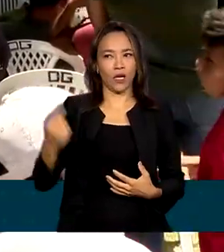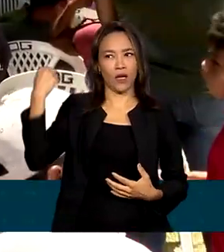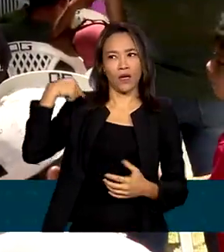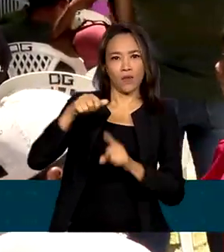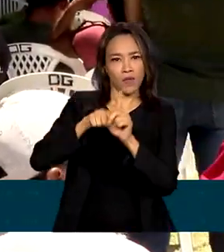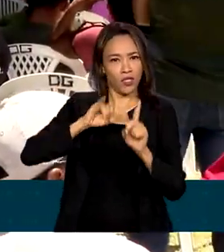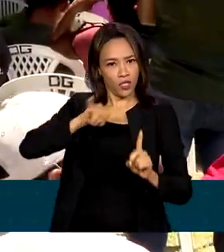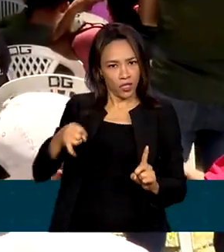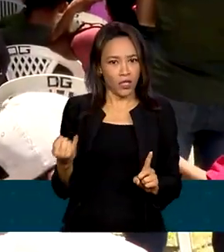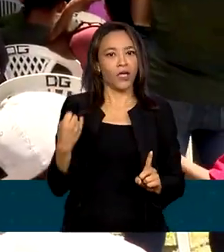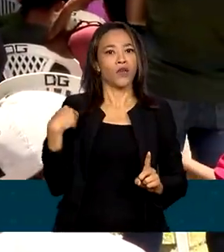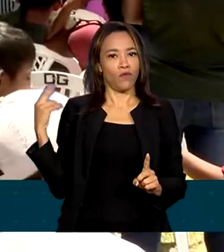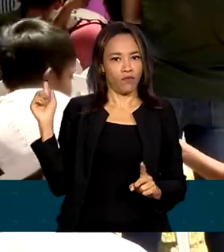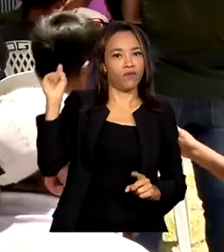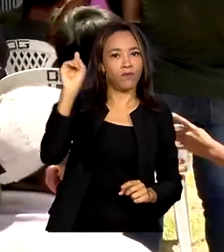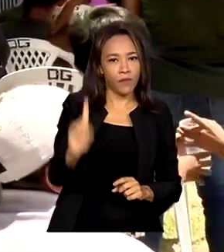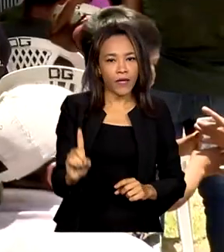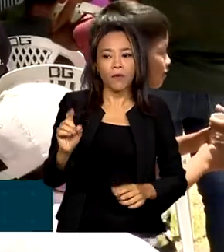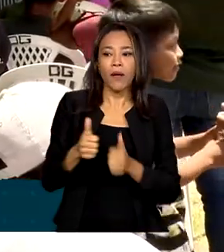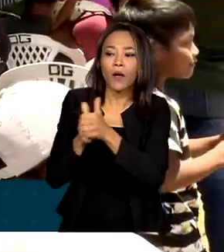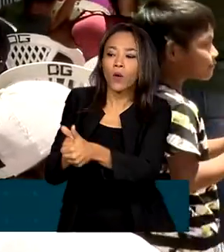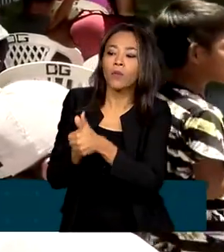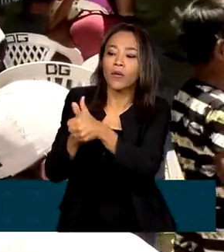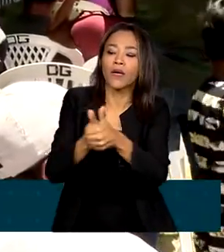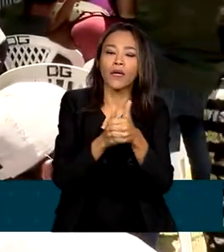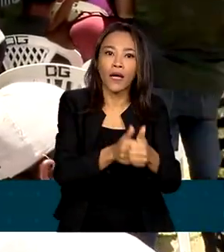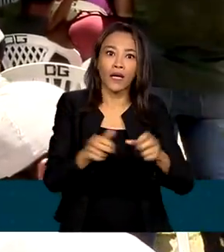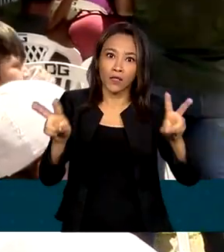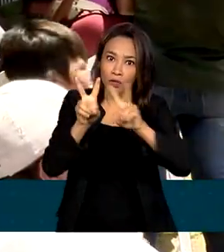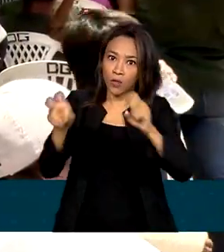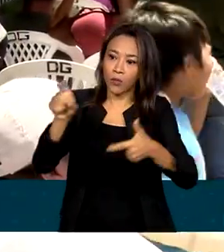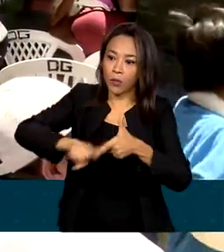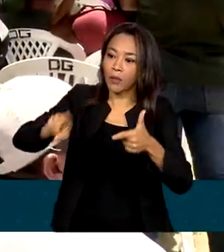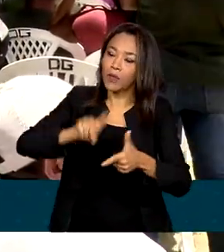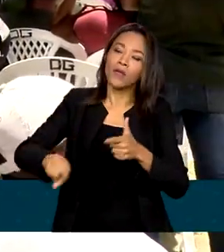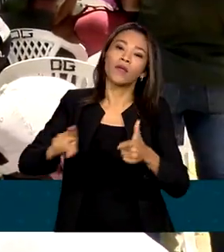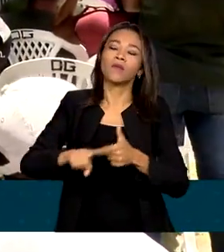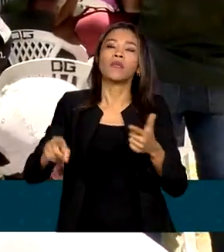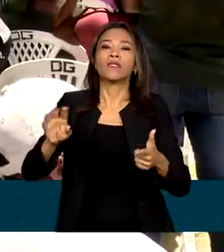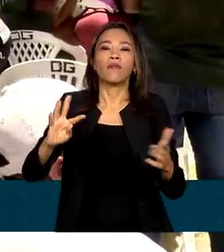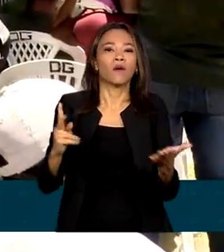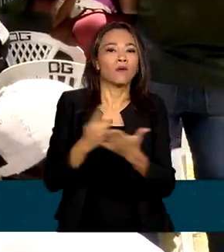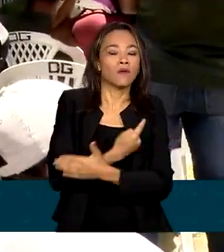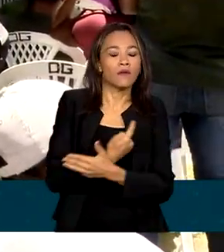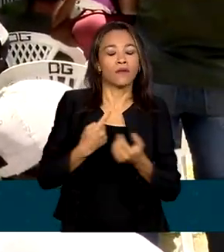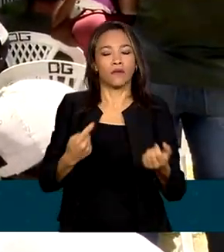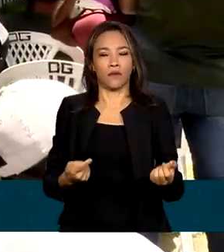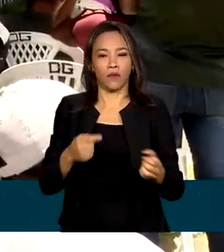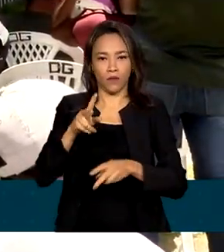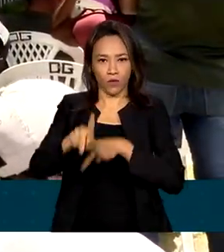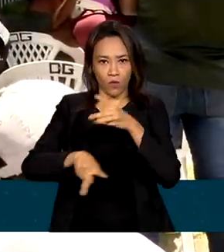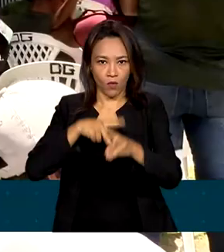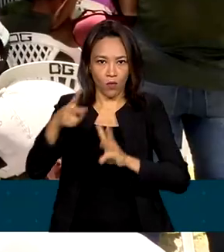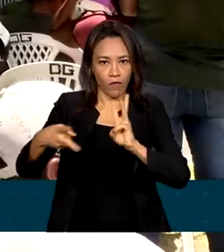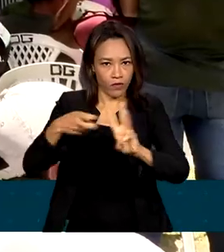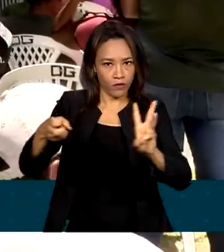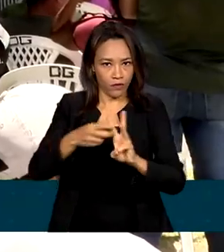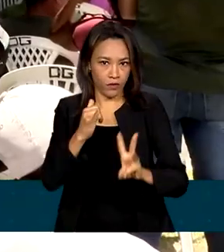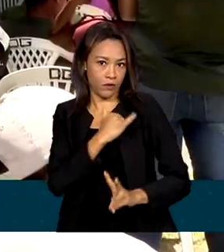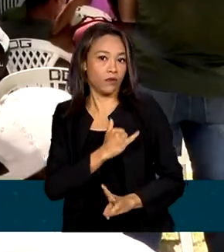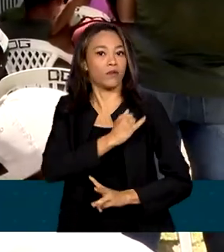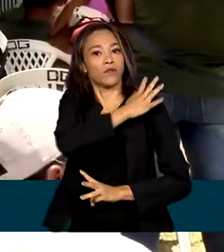ele esteve no estado para acompanhar presencialmente a crise humanitária do povo Yanomami e disse que voltou aqui para